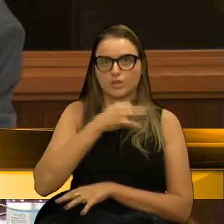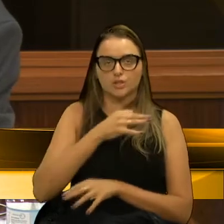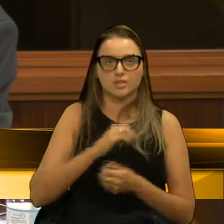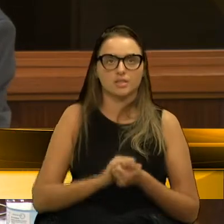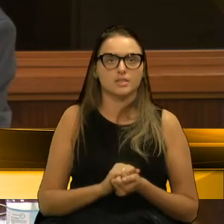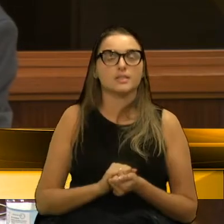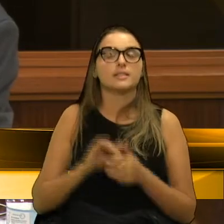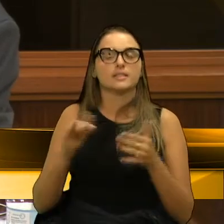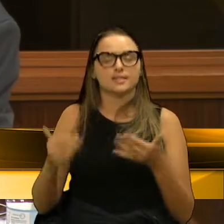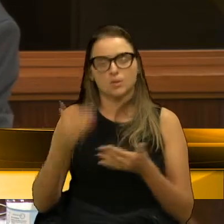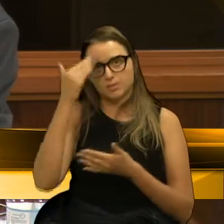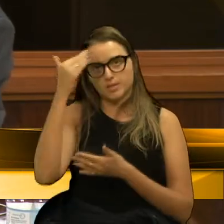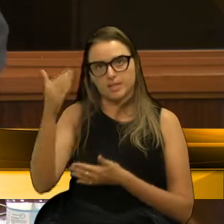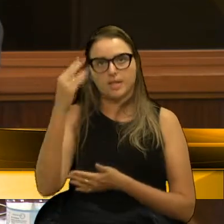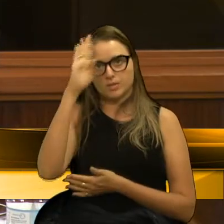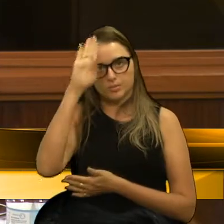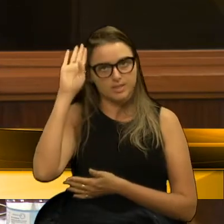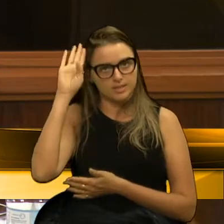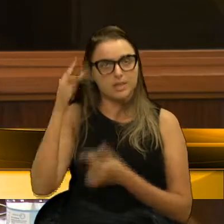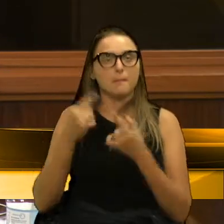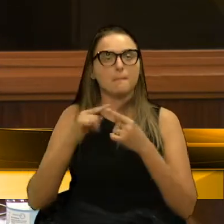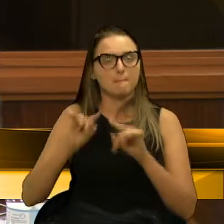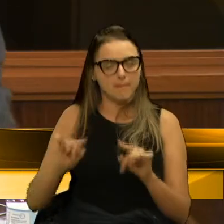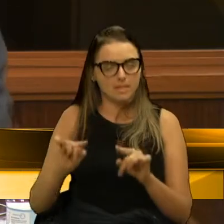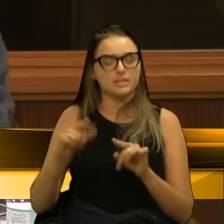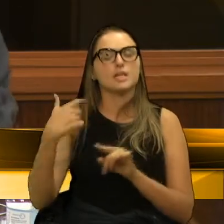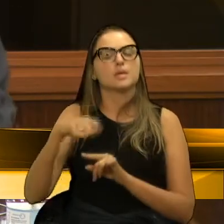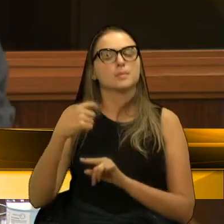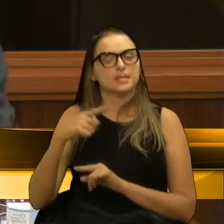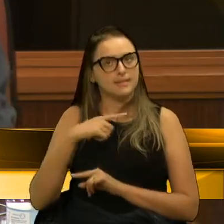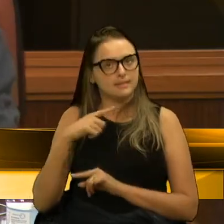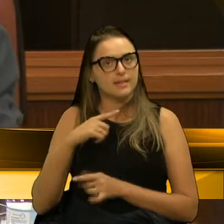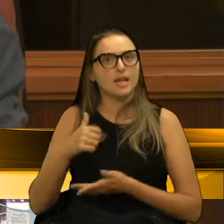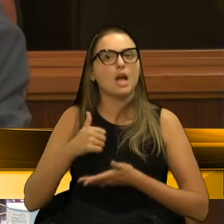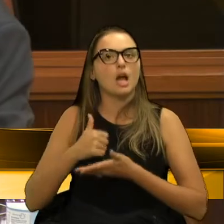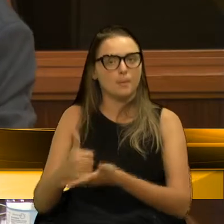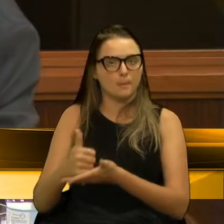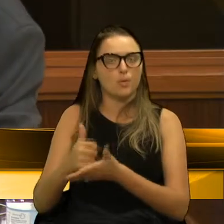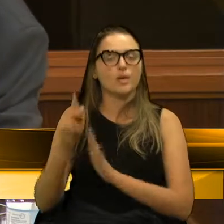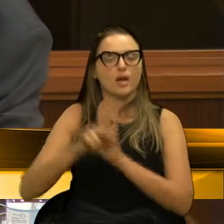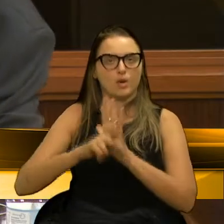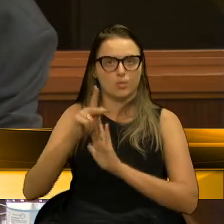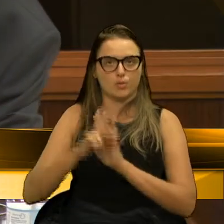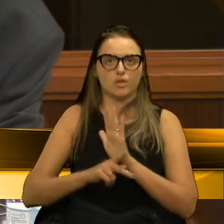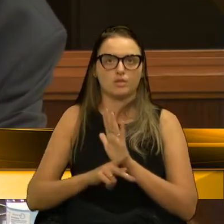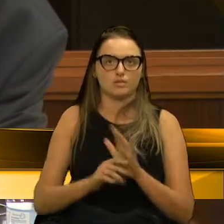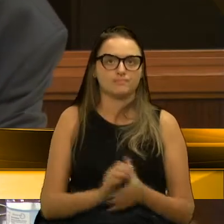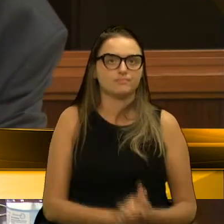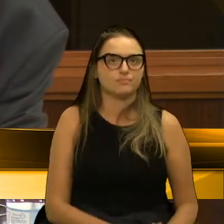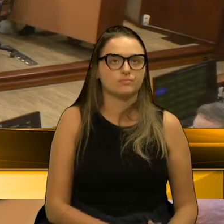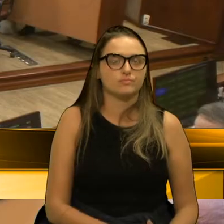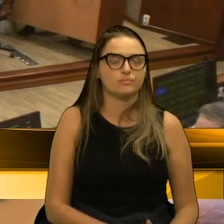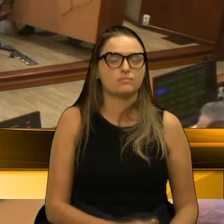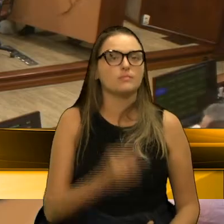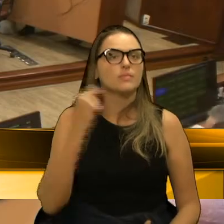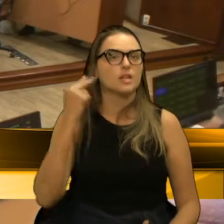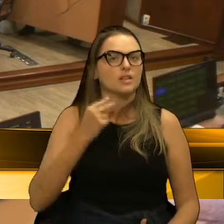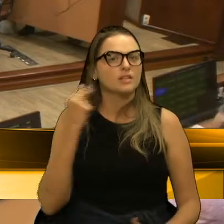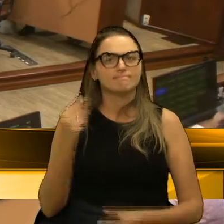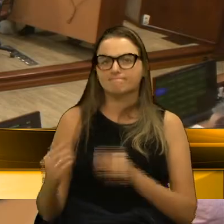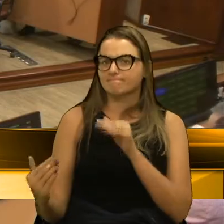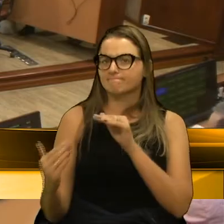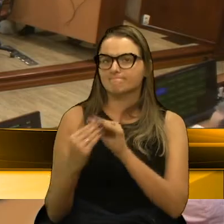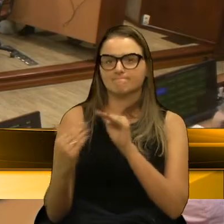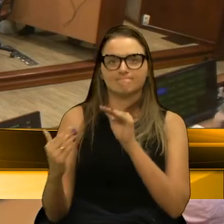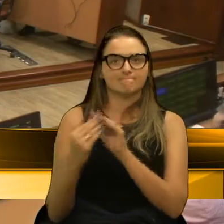vereador, obrigado pela parte, mas, no momento, temos que sim ser favoráveis a essa mudança. Vereador, acho que pegando bem esse